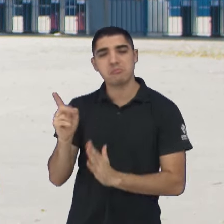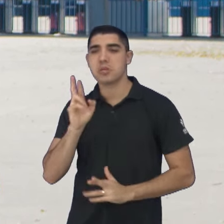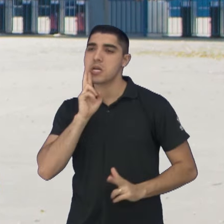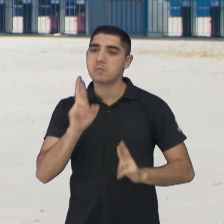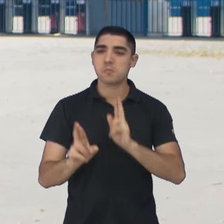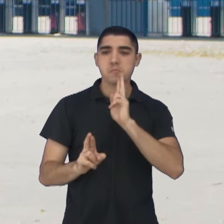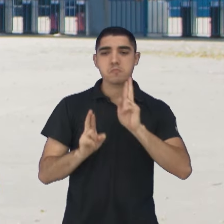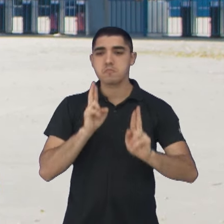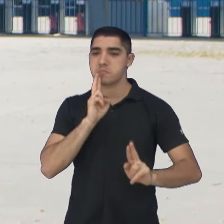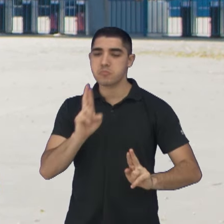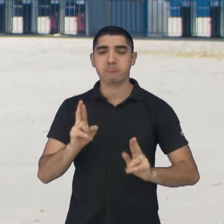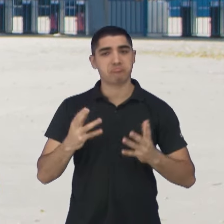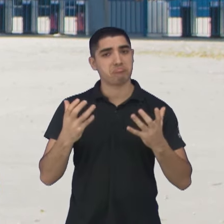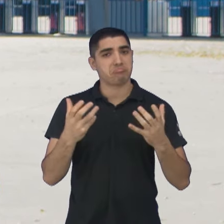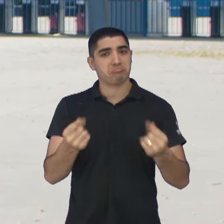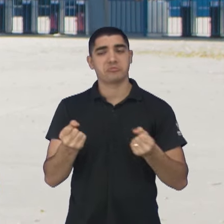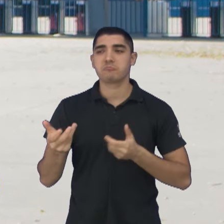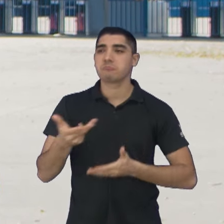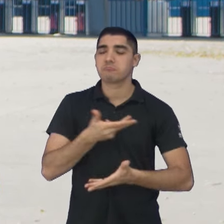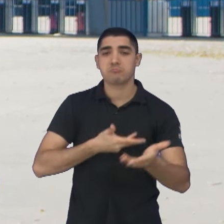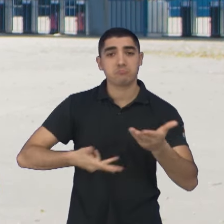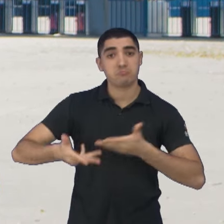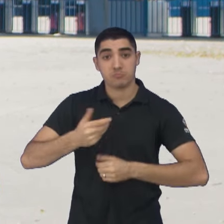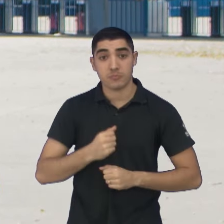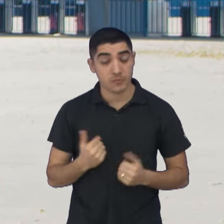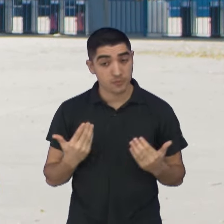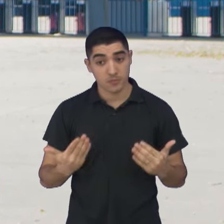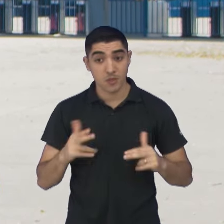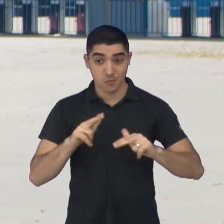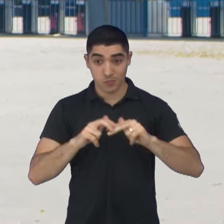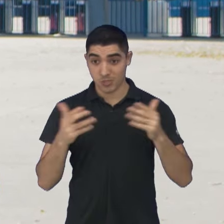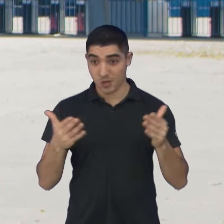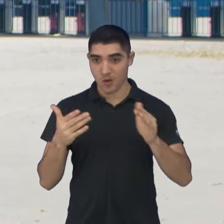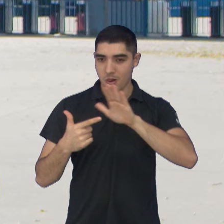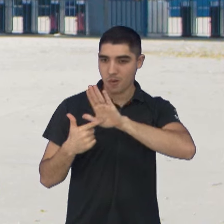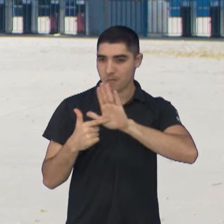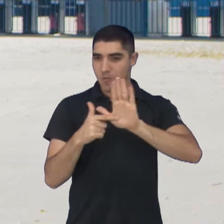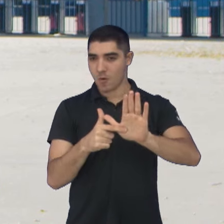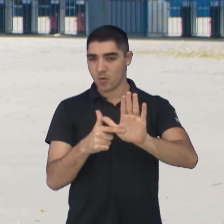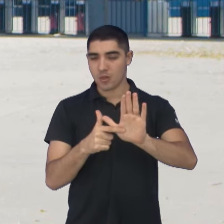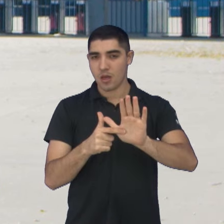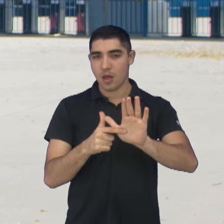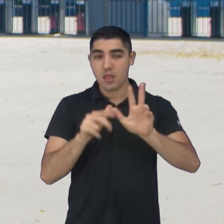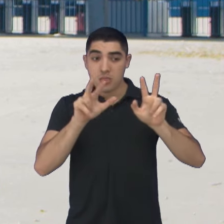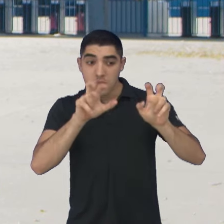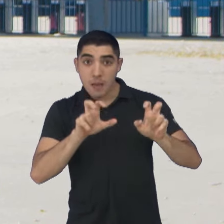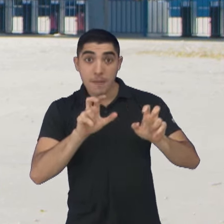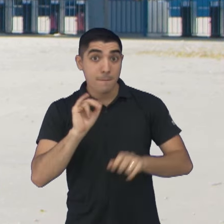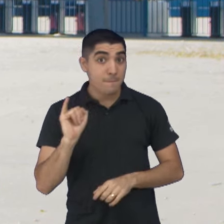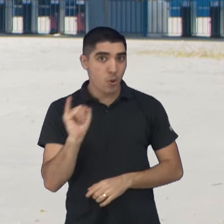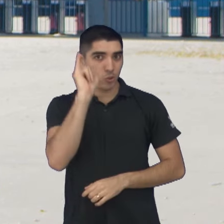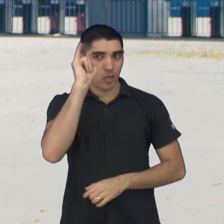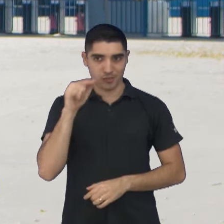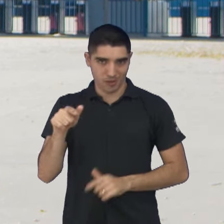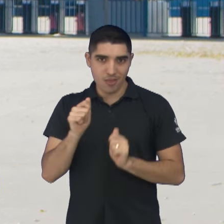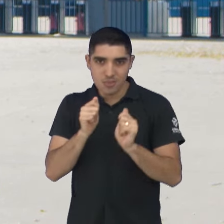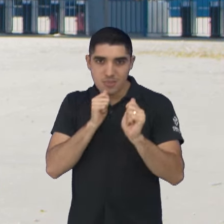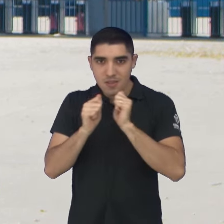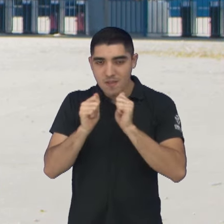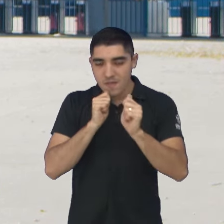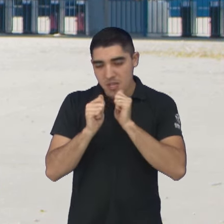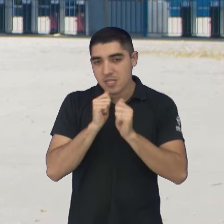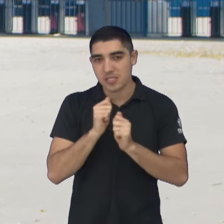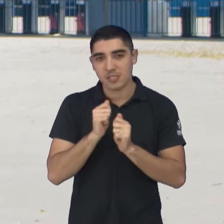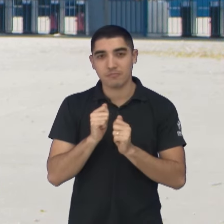apresentados para ele. Por isso, separamos alguns dos trechos mais importantes dessa conversa.